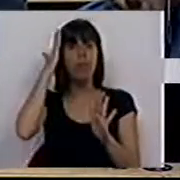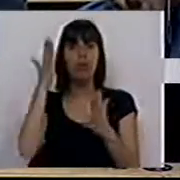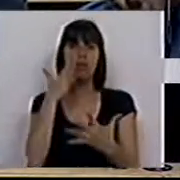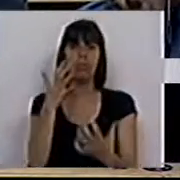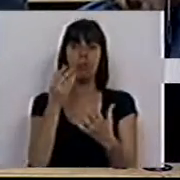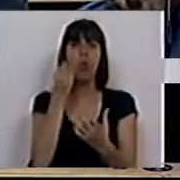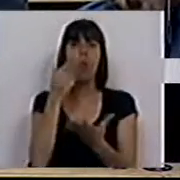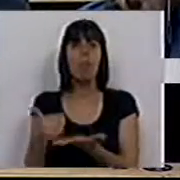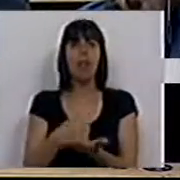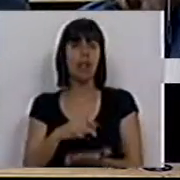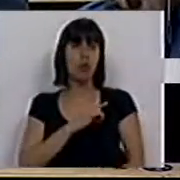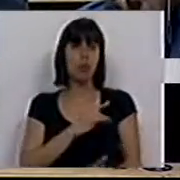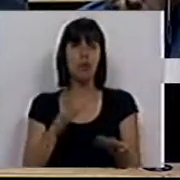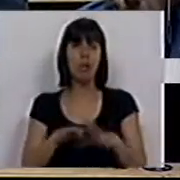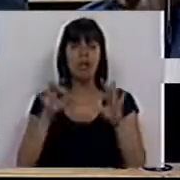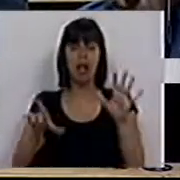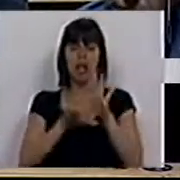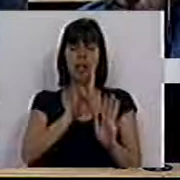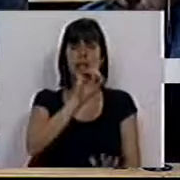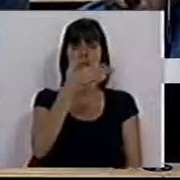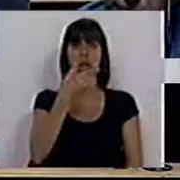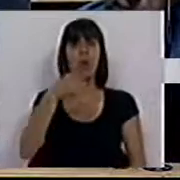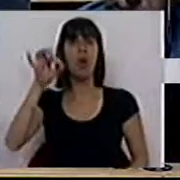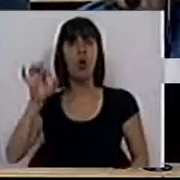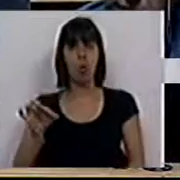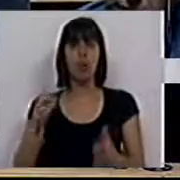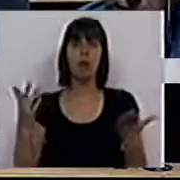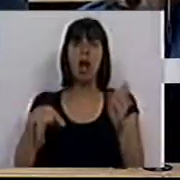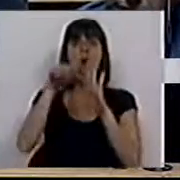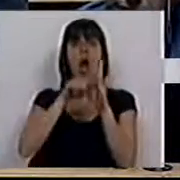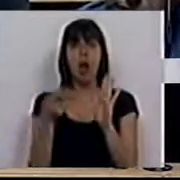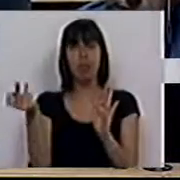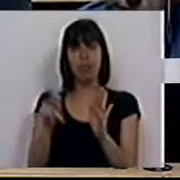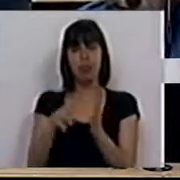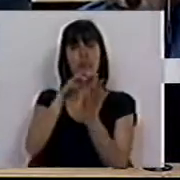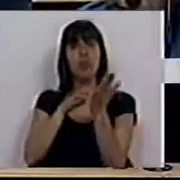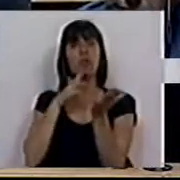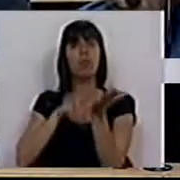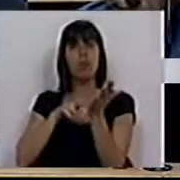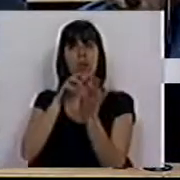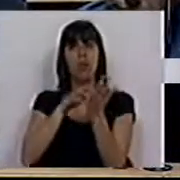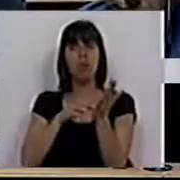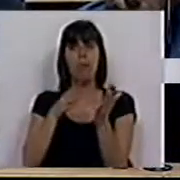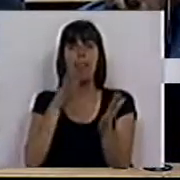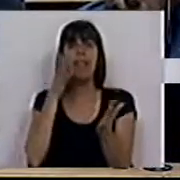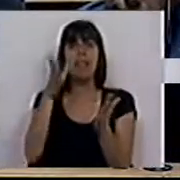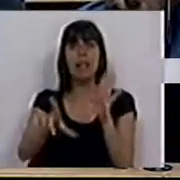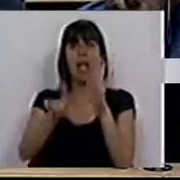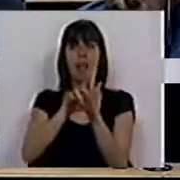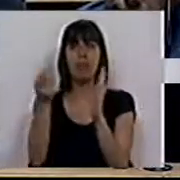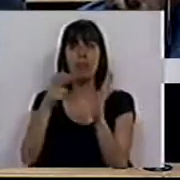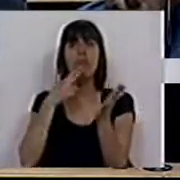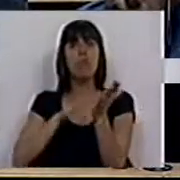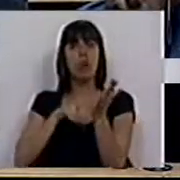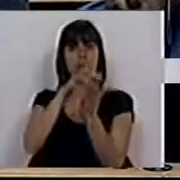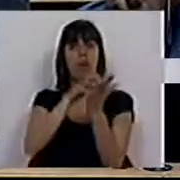expressamente o tratamento de dados pessoais, conforme a Lei nº 6798. A norma aparece na exposição de motivos, a referência à lei aparece na